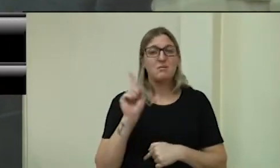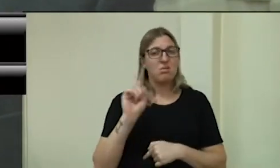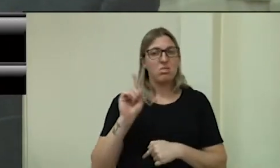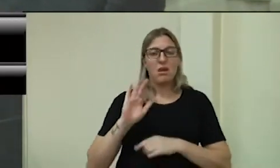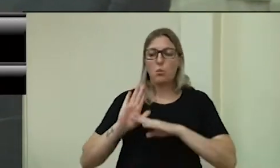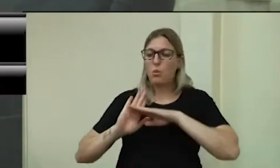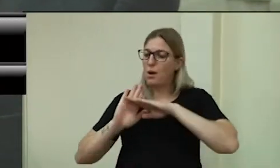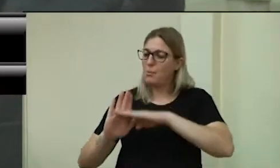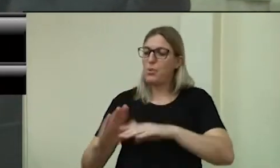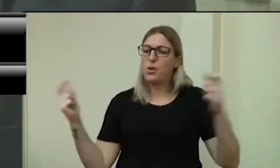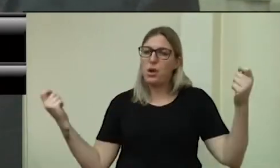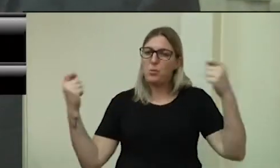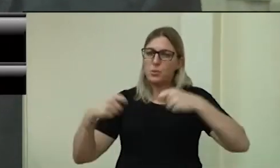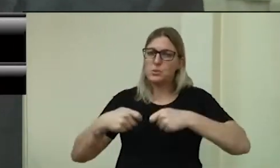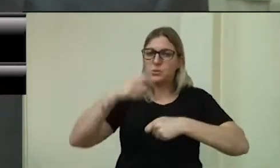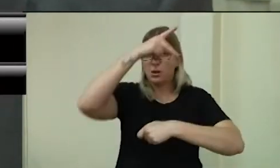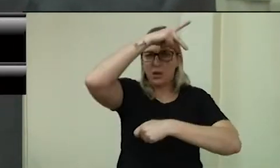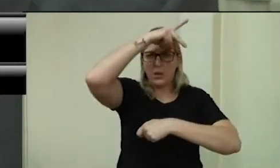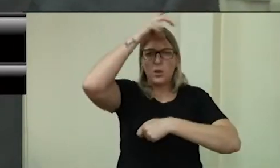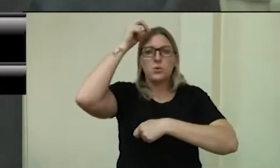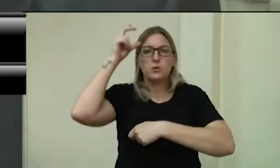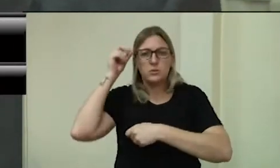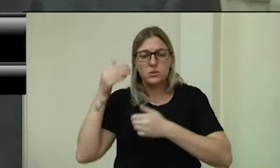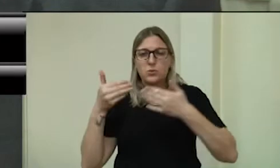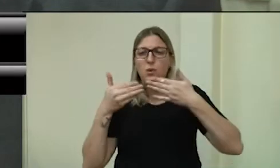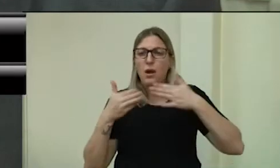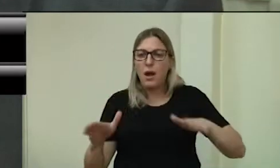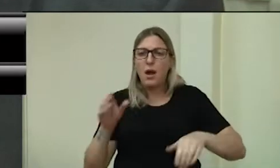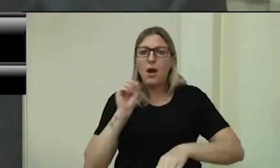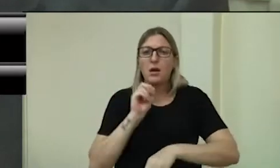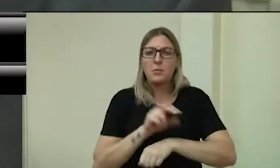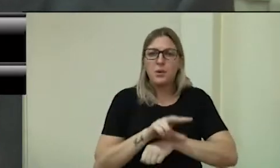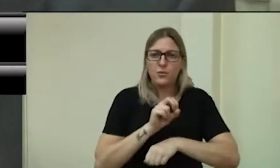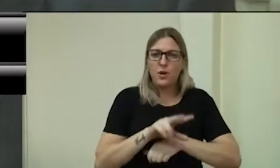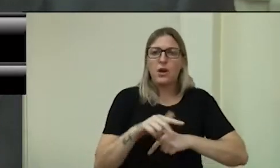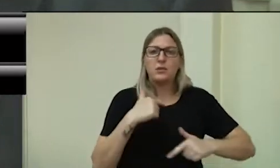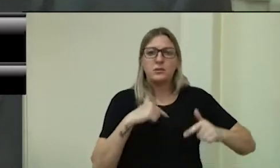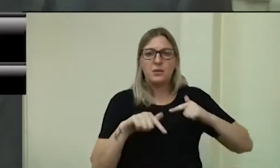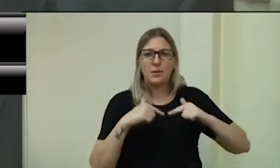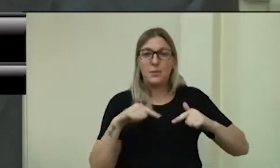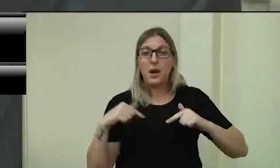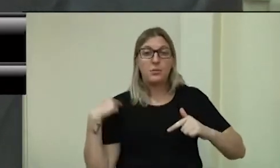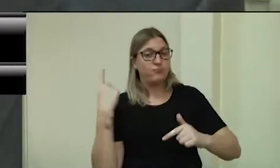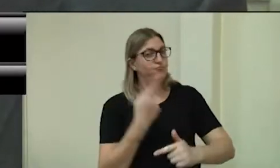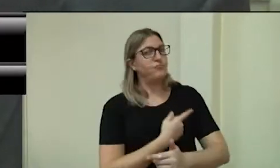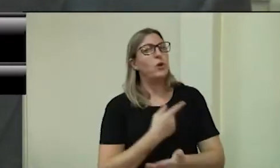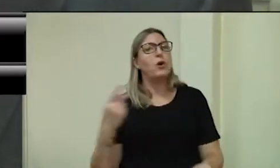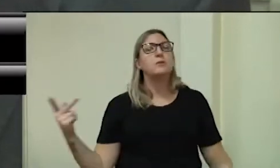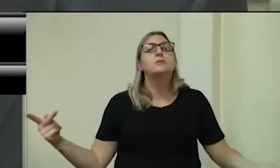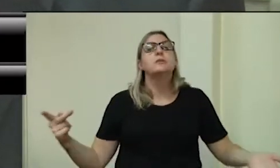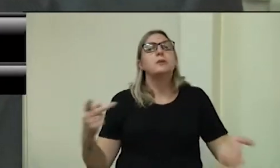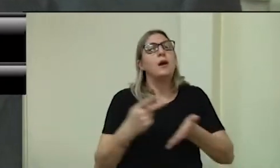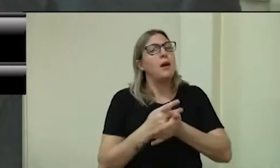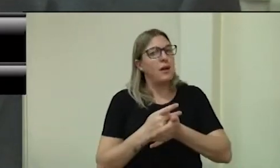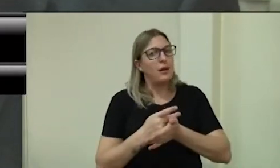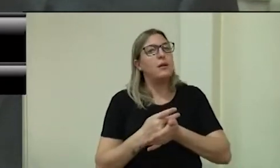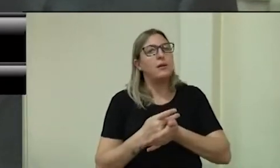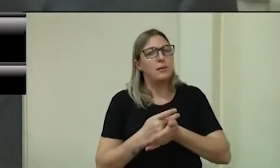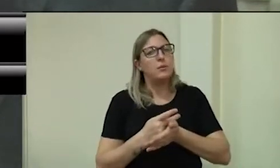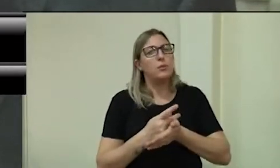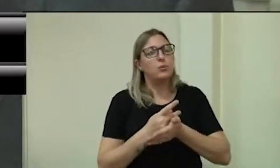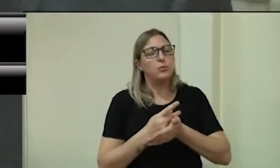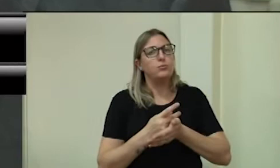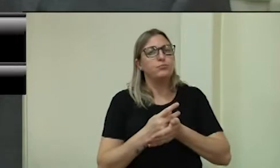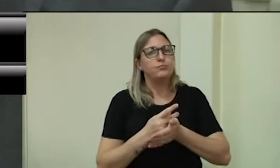Executivo abra essas novas possibilidades, nós estamos pecando com alguns pontos. Então,